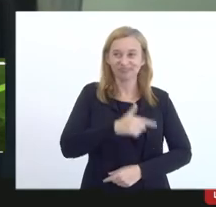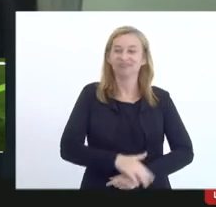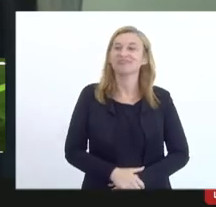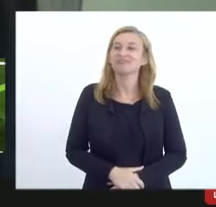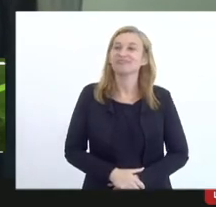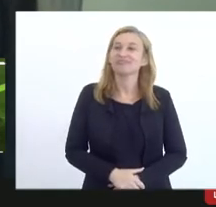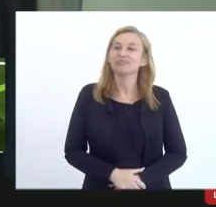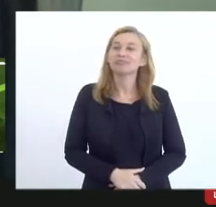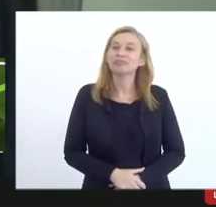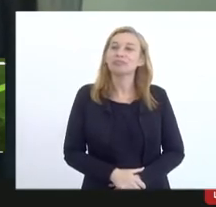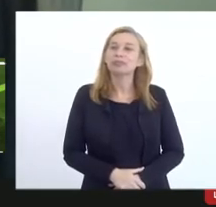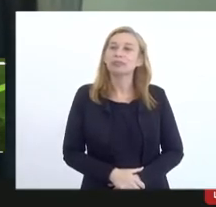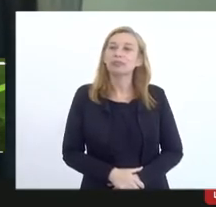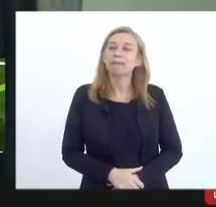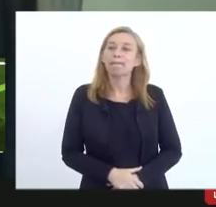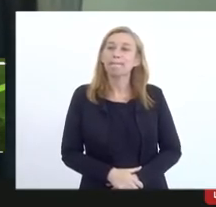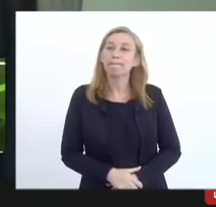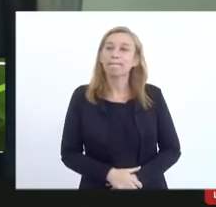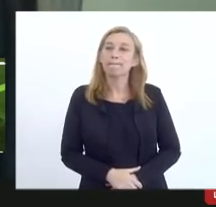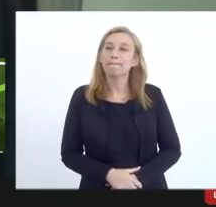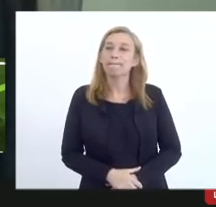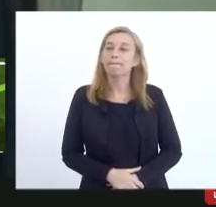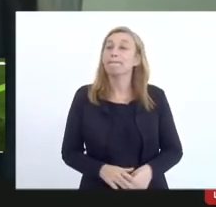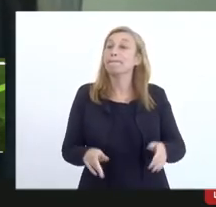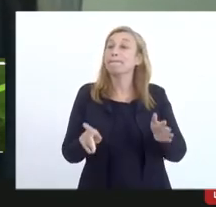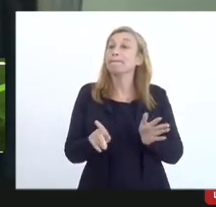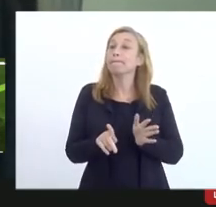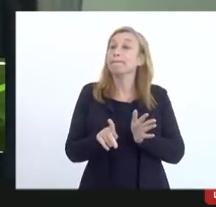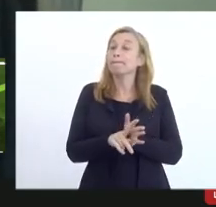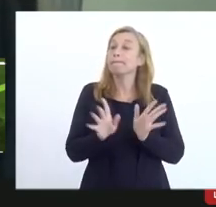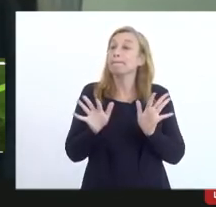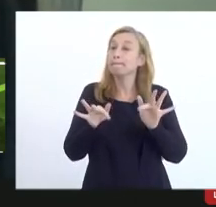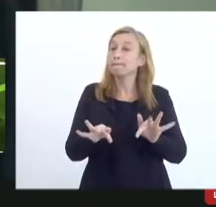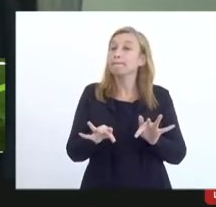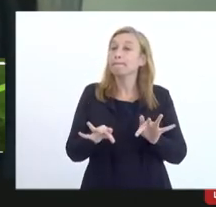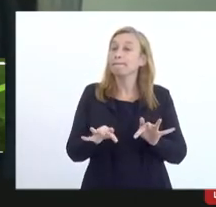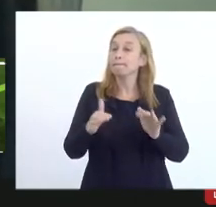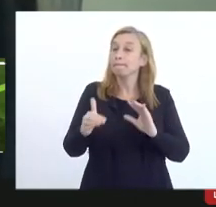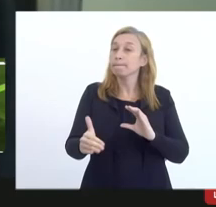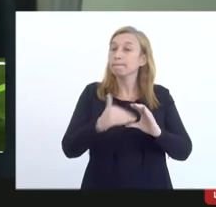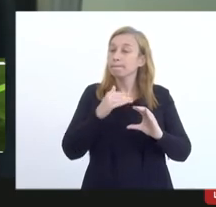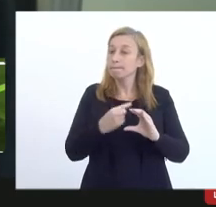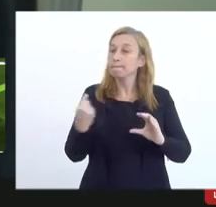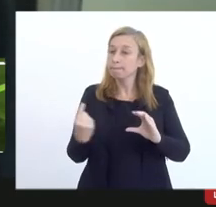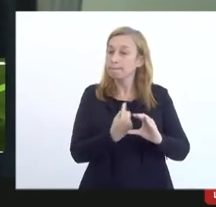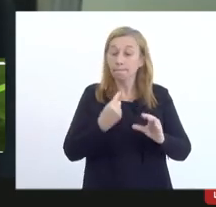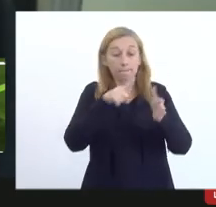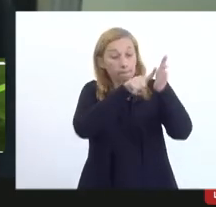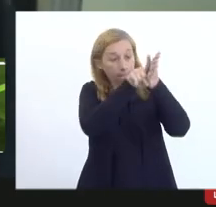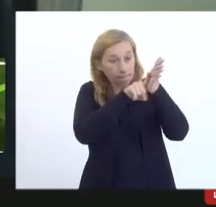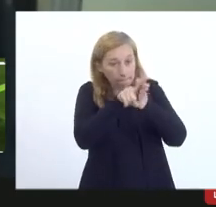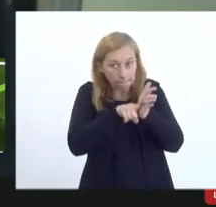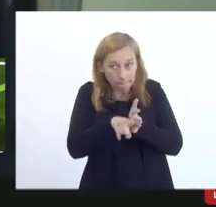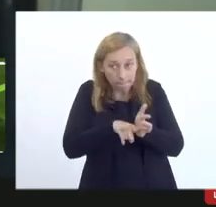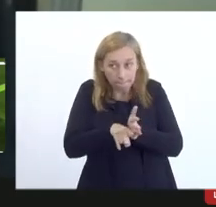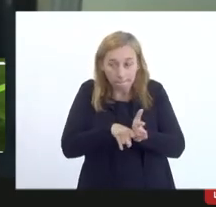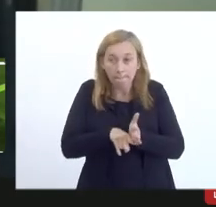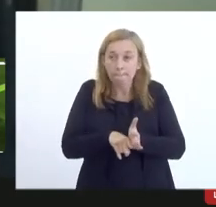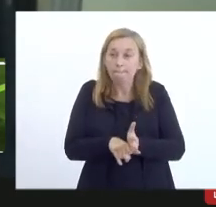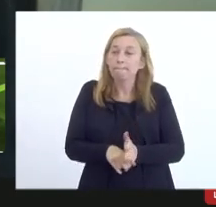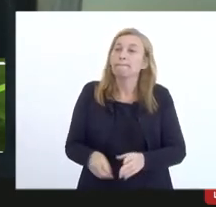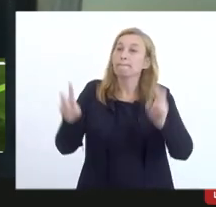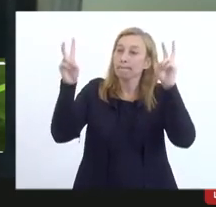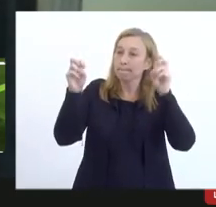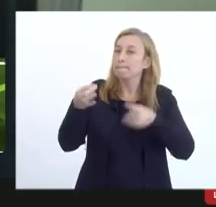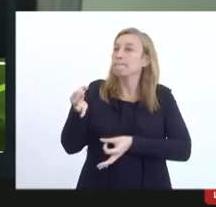É, o projeto fechado, quando for enviado para a gente, nós vamos analisá-lo, tá? A questão